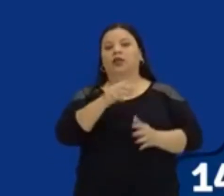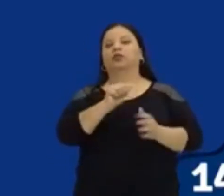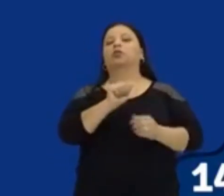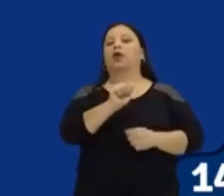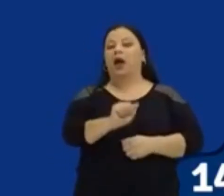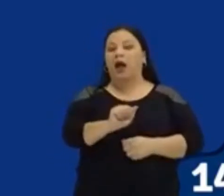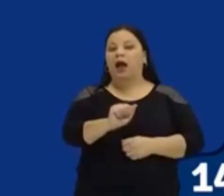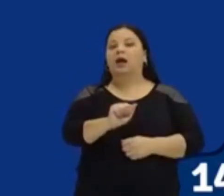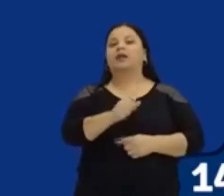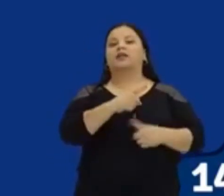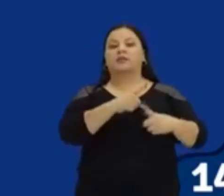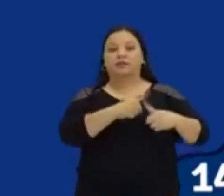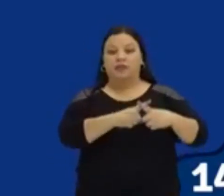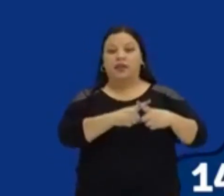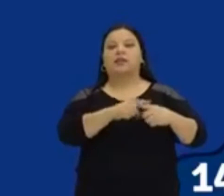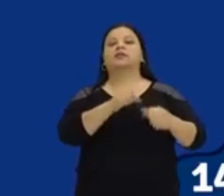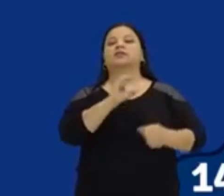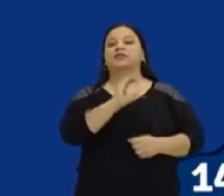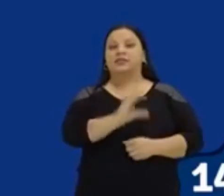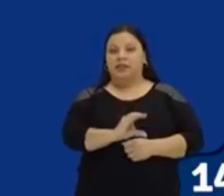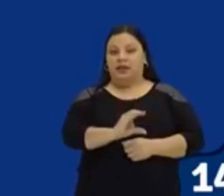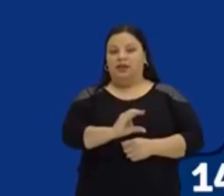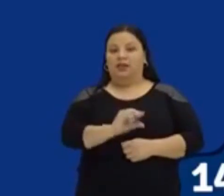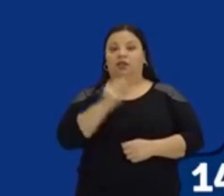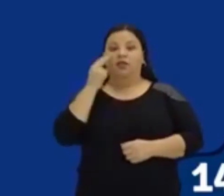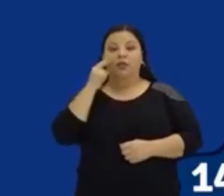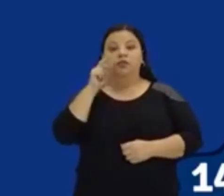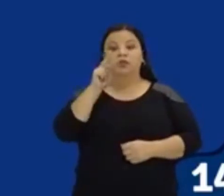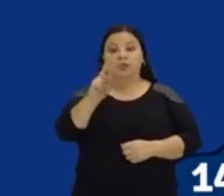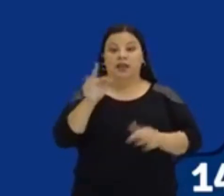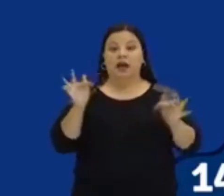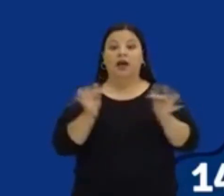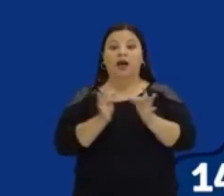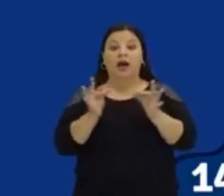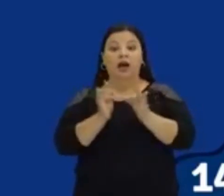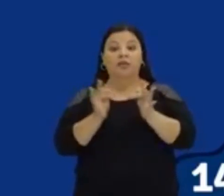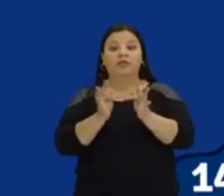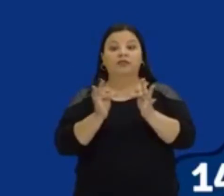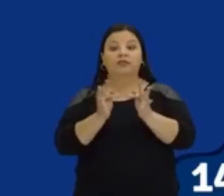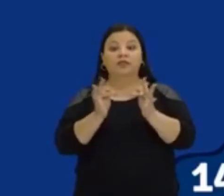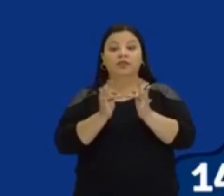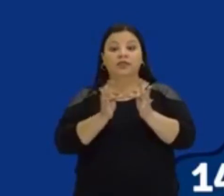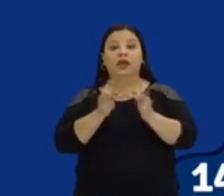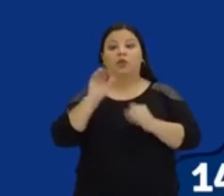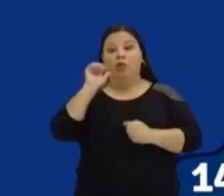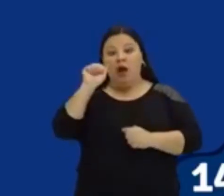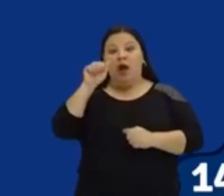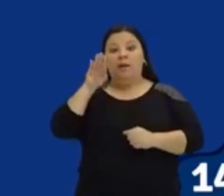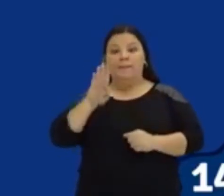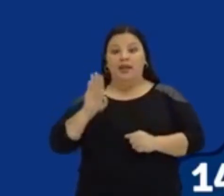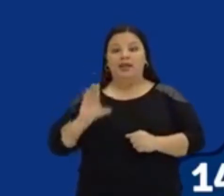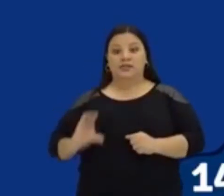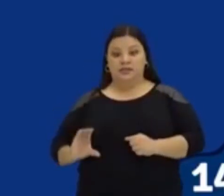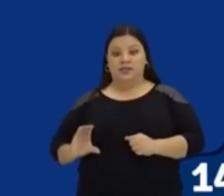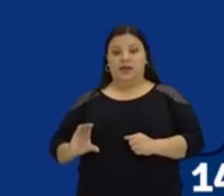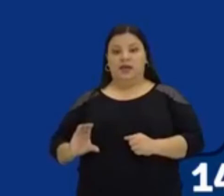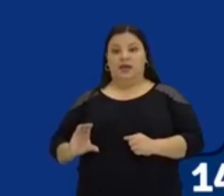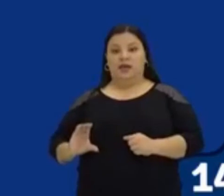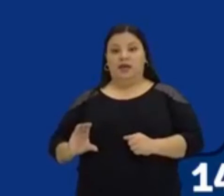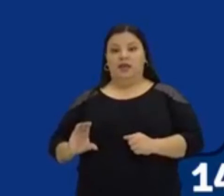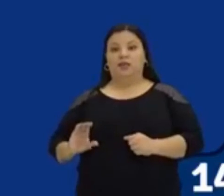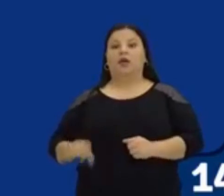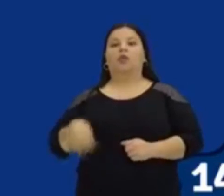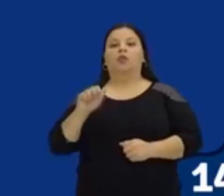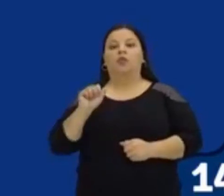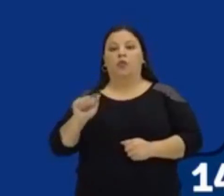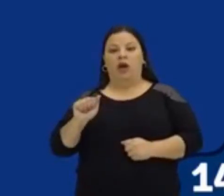tirar quem é a vamos ver quem é b e quem é o c aqui da função. Tá? Então, o a é o